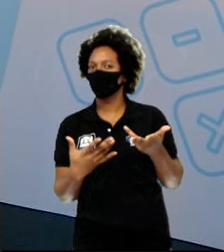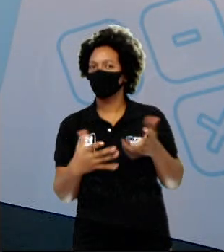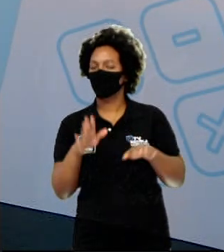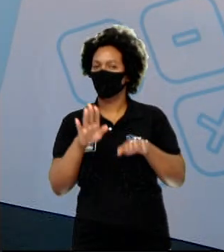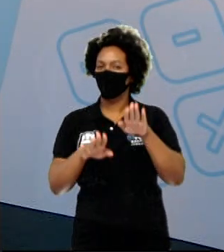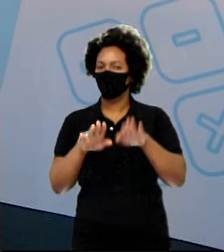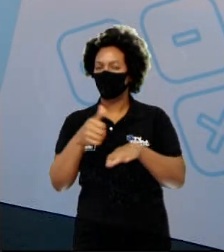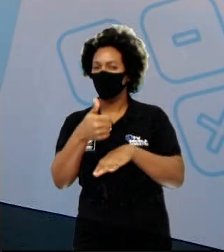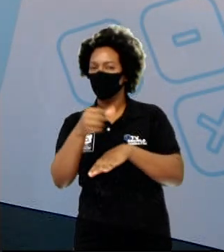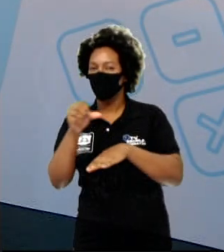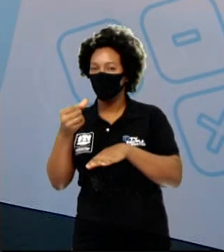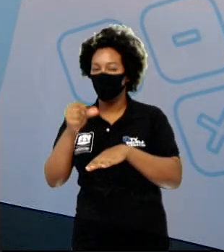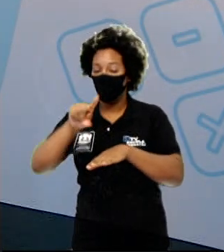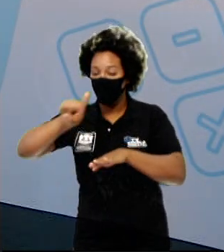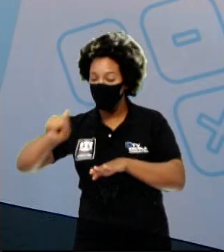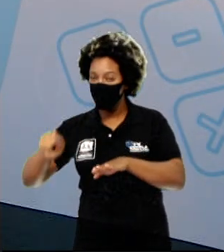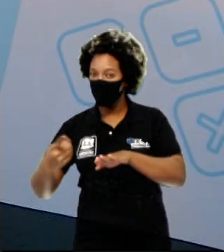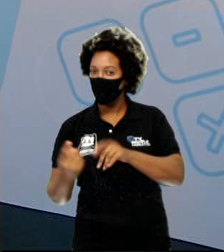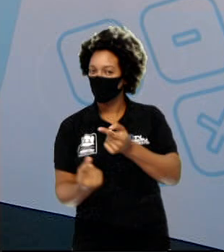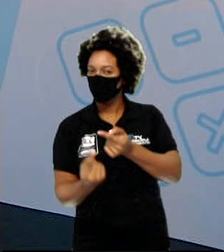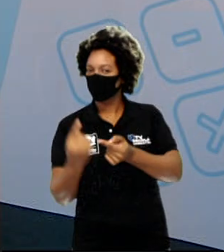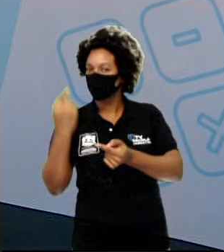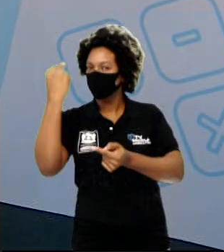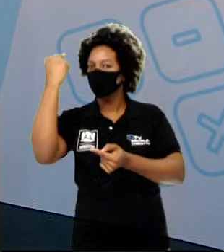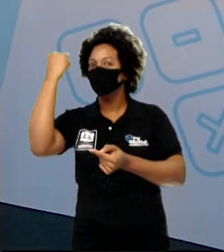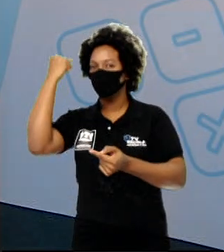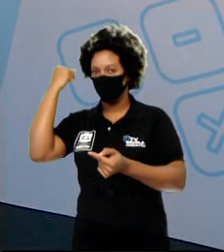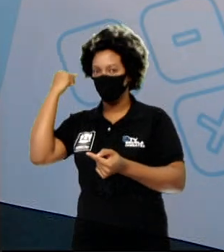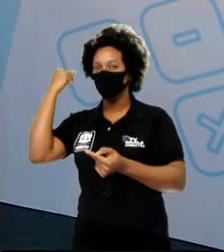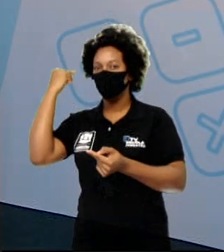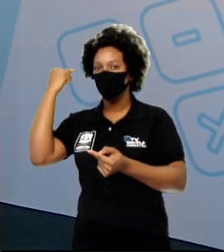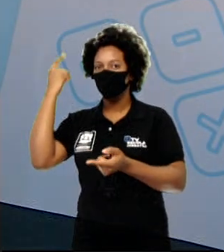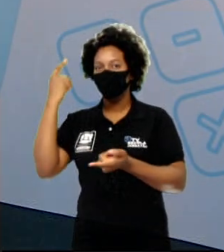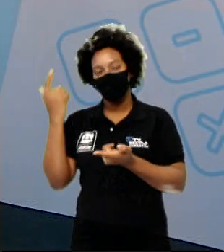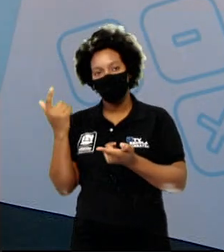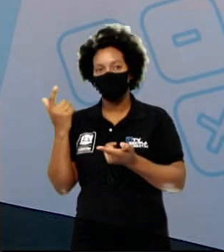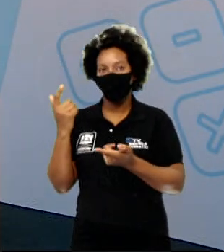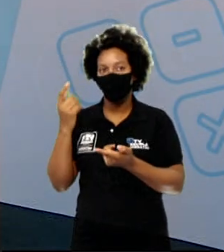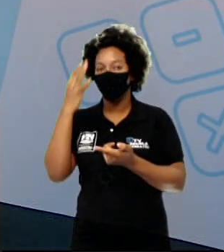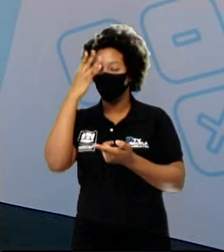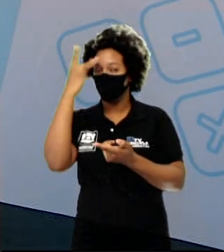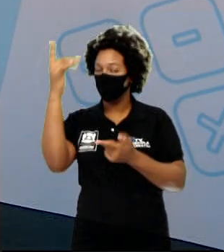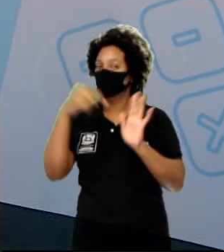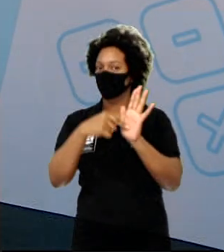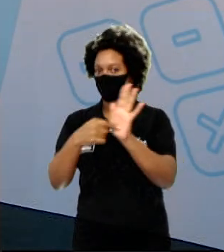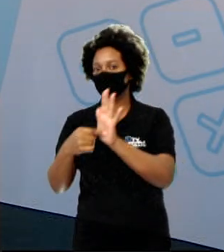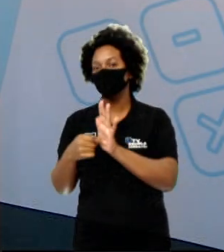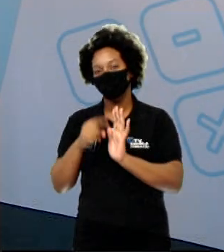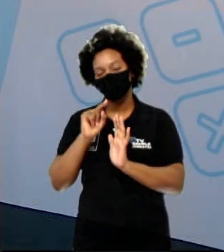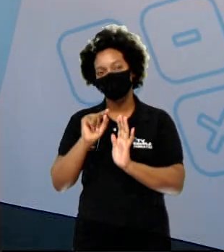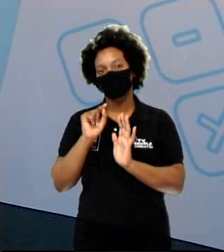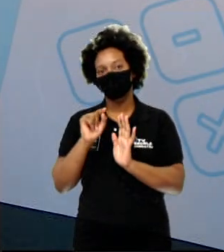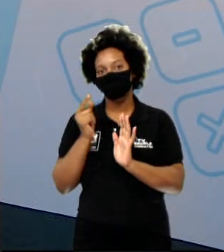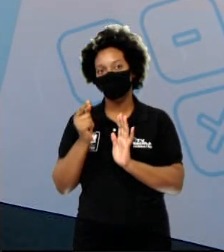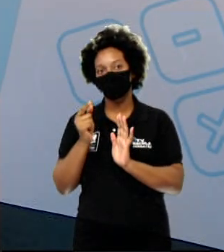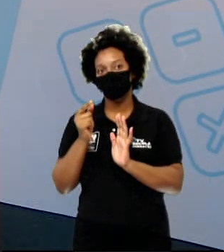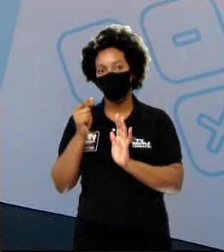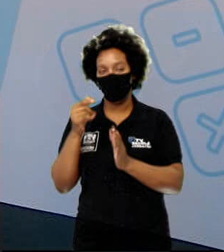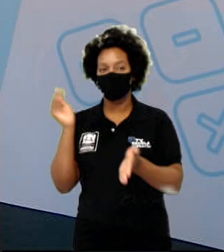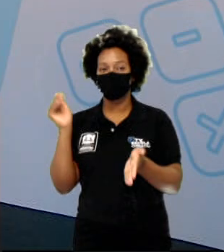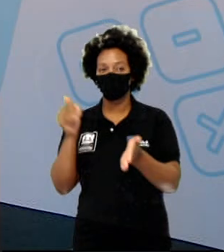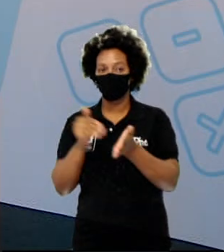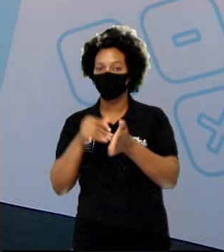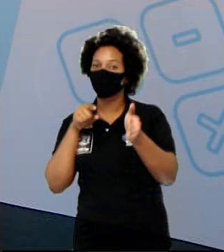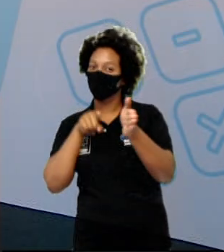100 mil anos. É pelo menos o que as teorias apontam. E uma última pergunta,